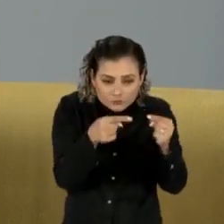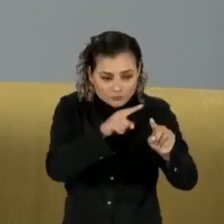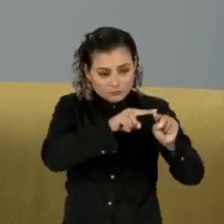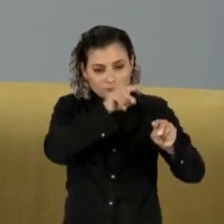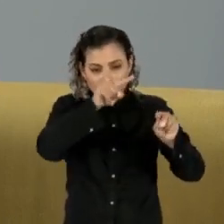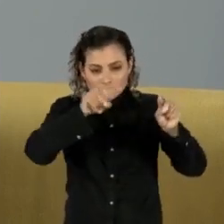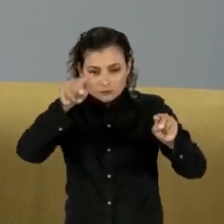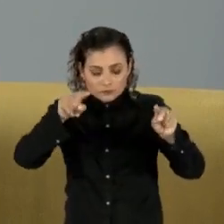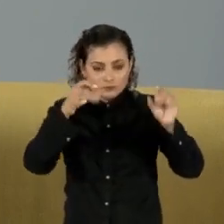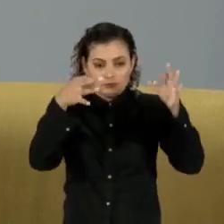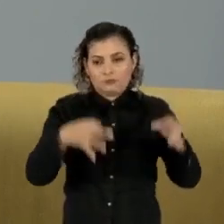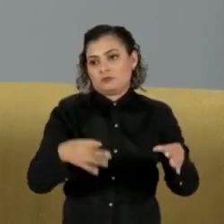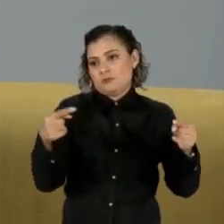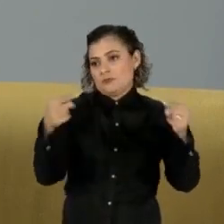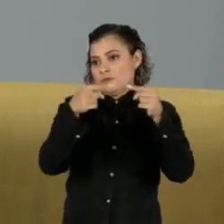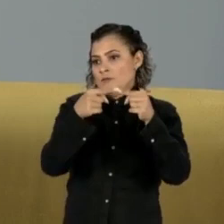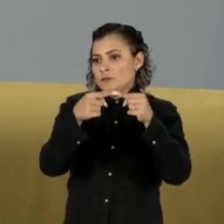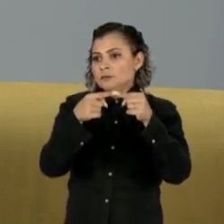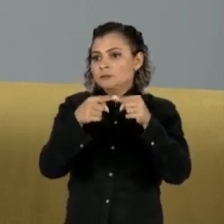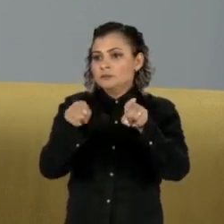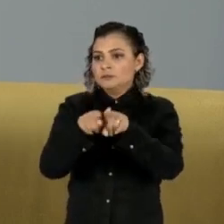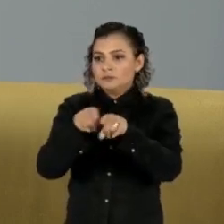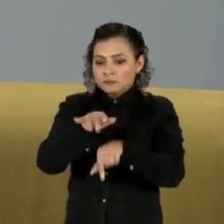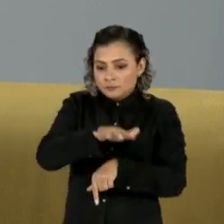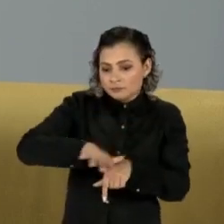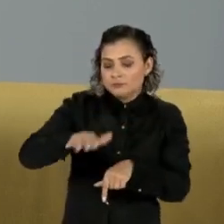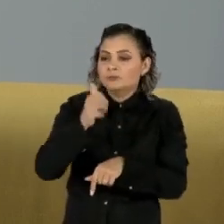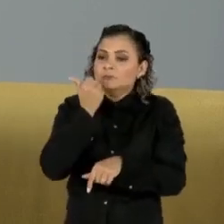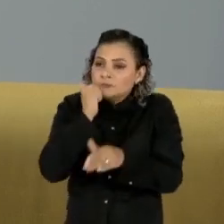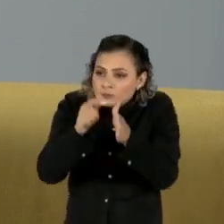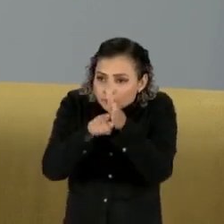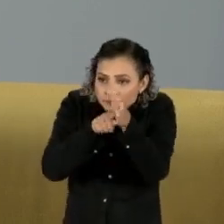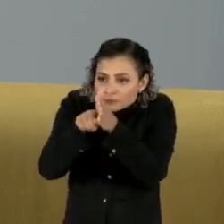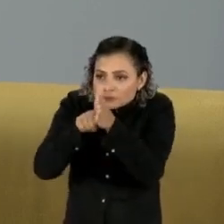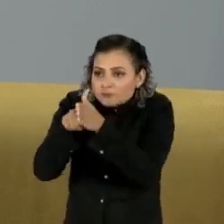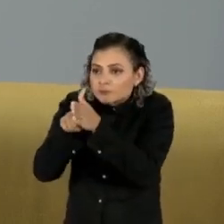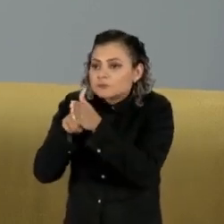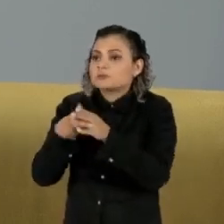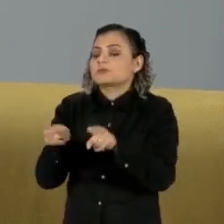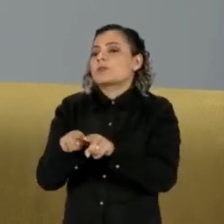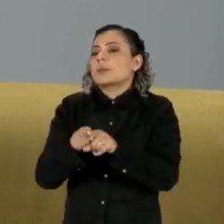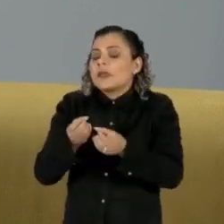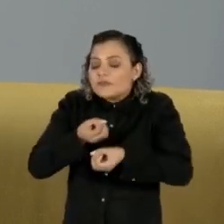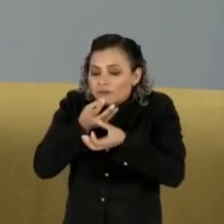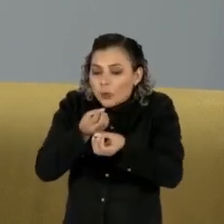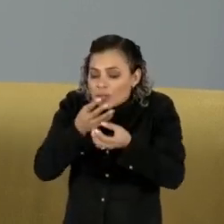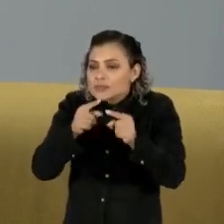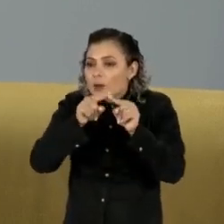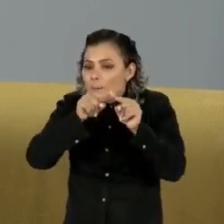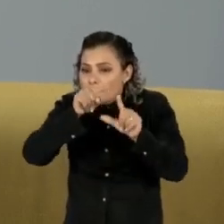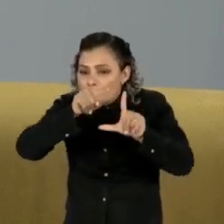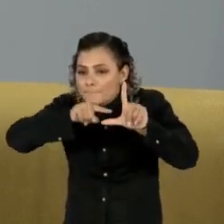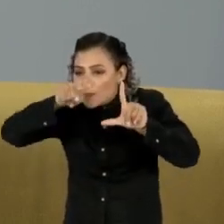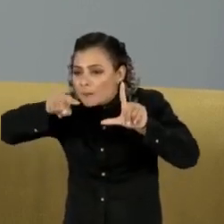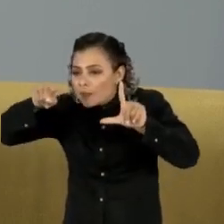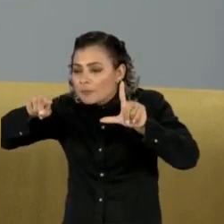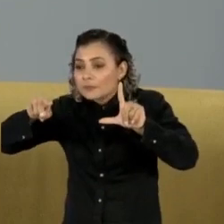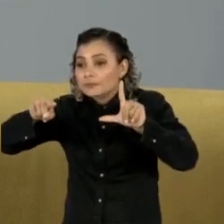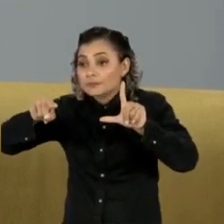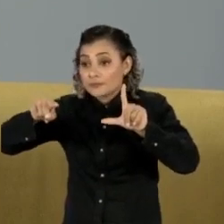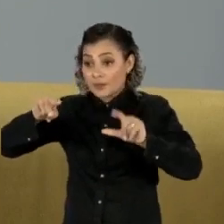tanto. E, de acordo com evidências científicas baseadas em dados estatísticos, a